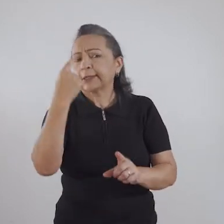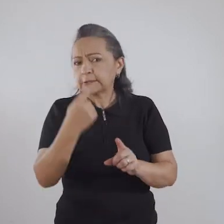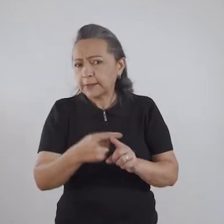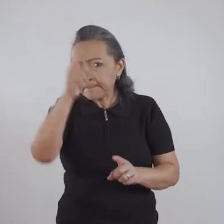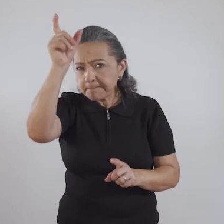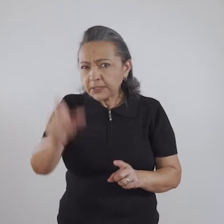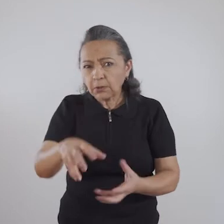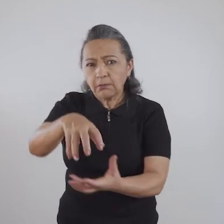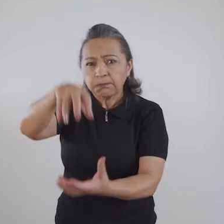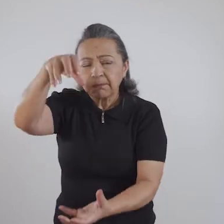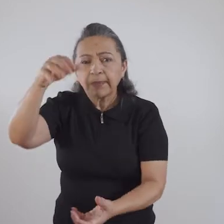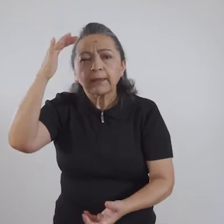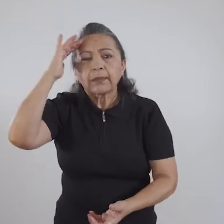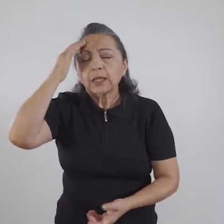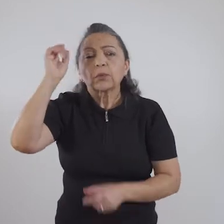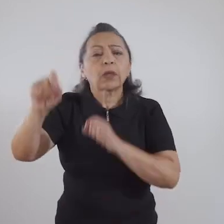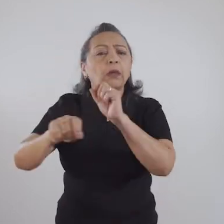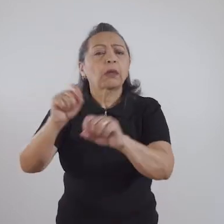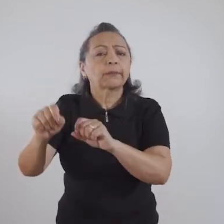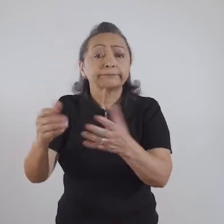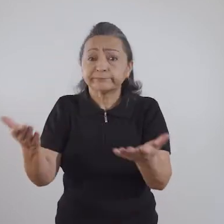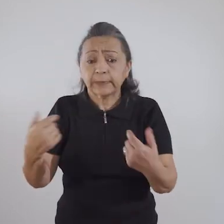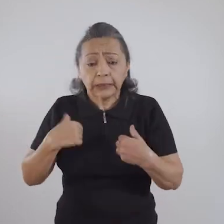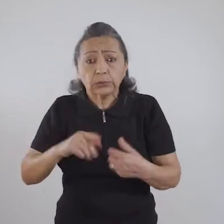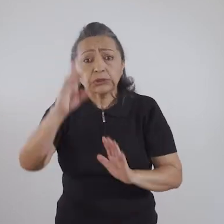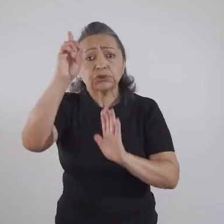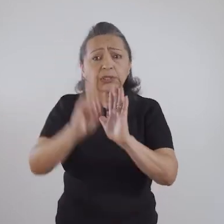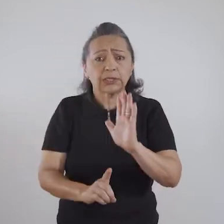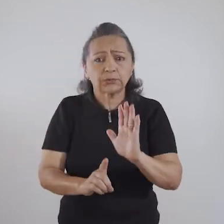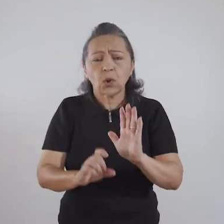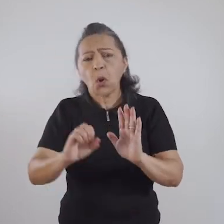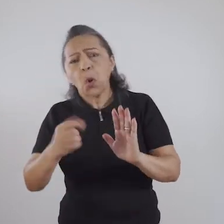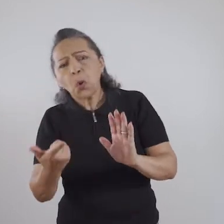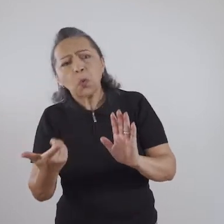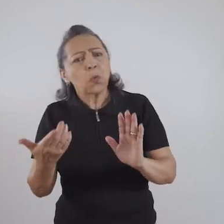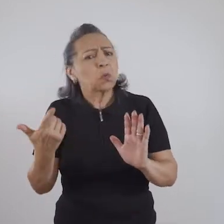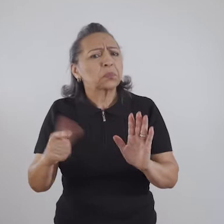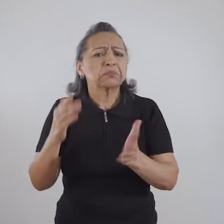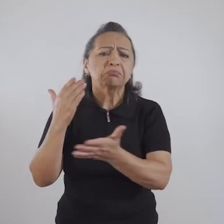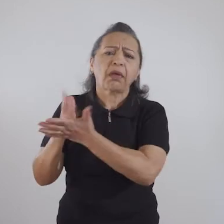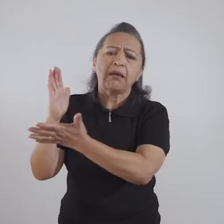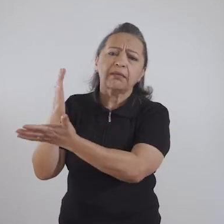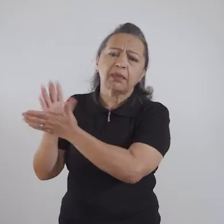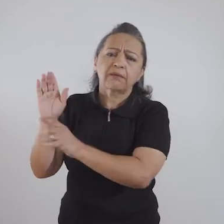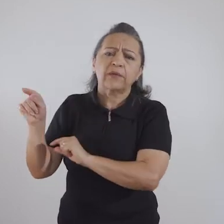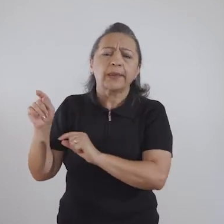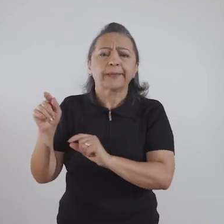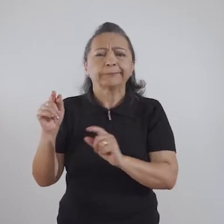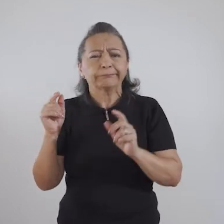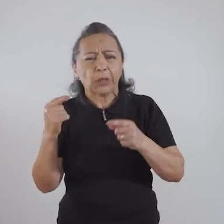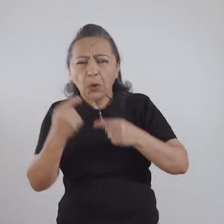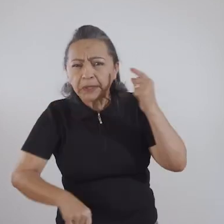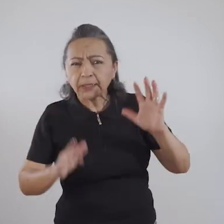muitas vezes, as pessoas idosas entendem que não têm o direito ou que não têm